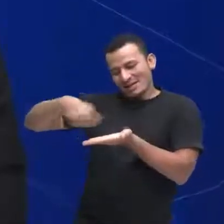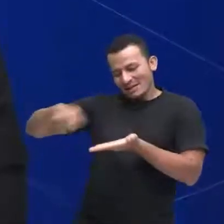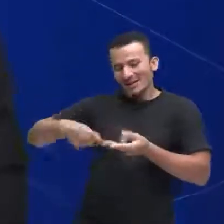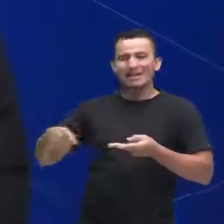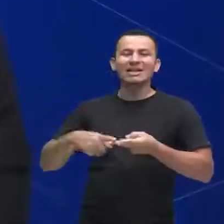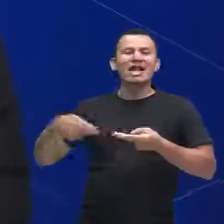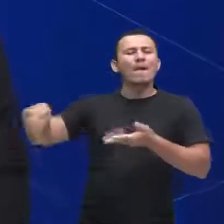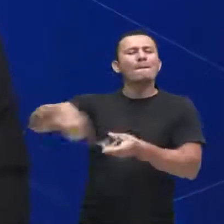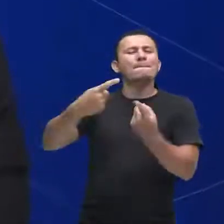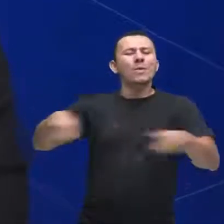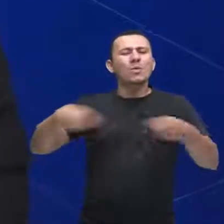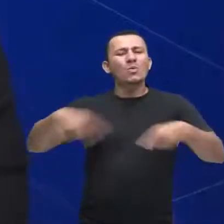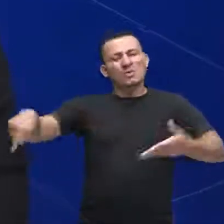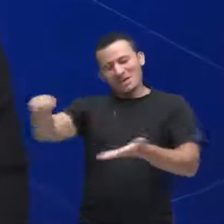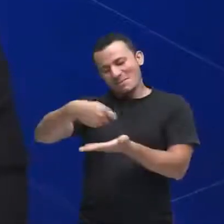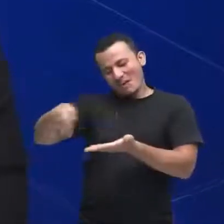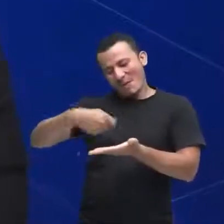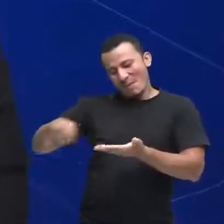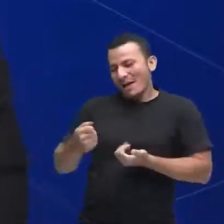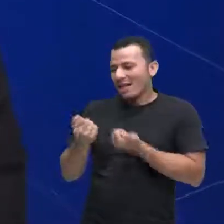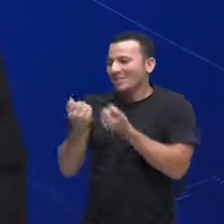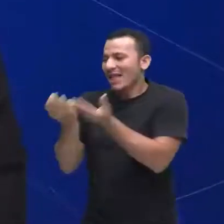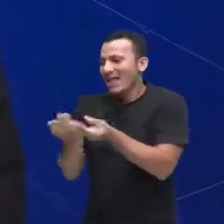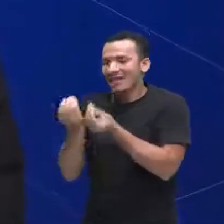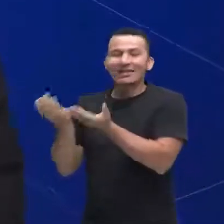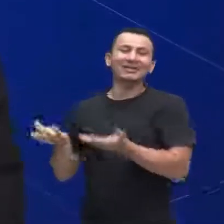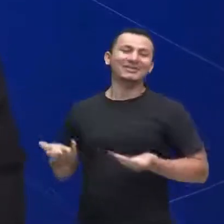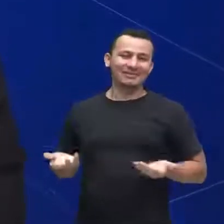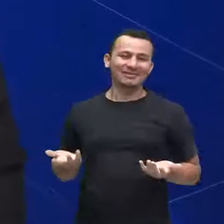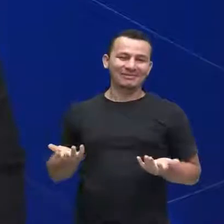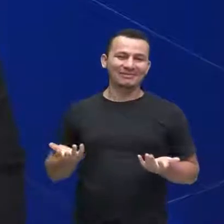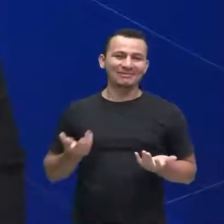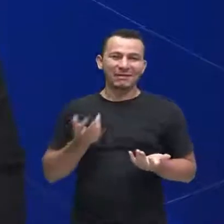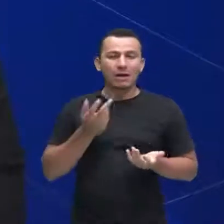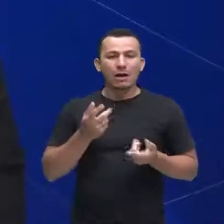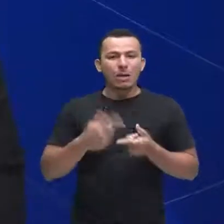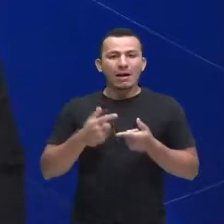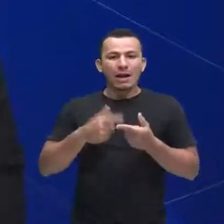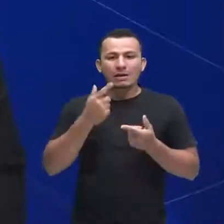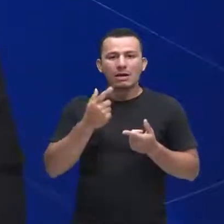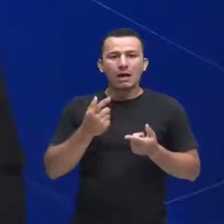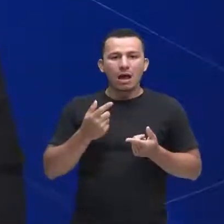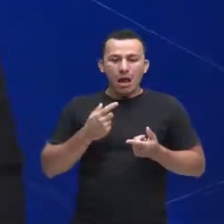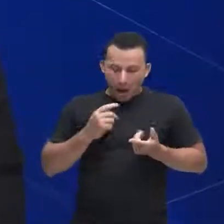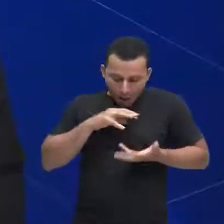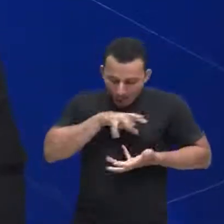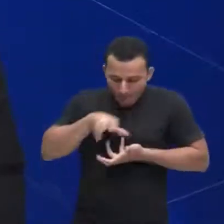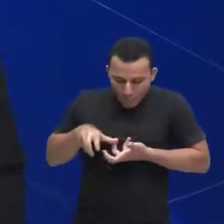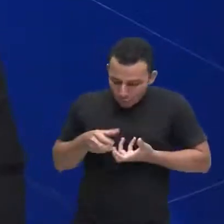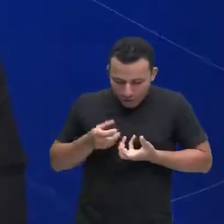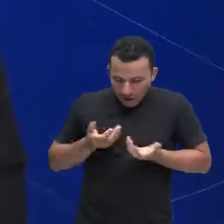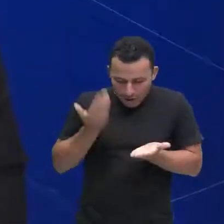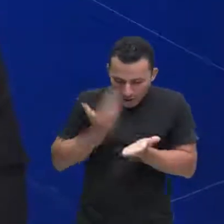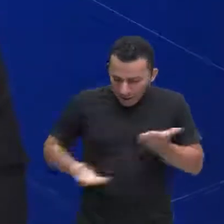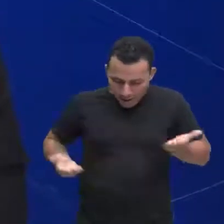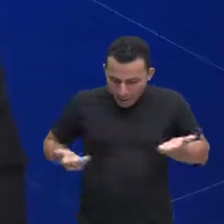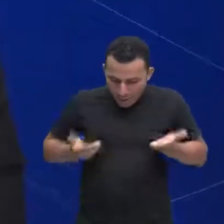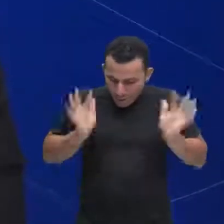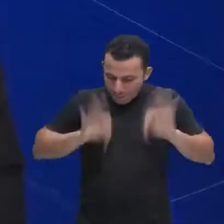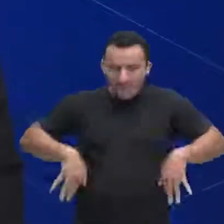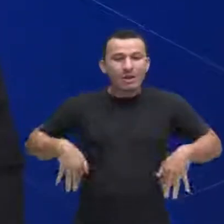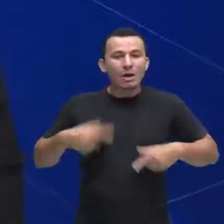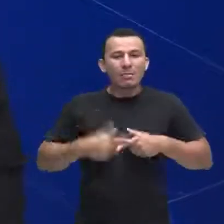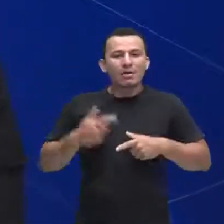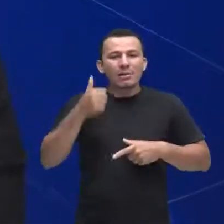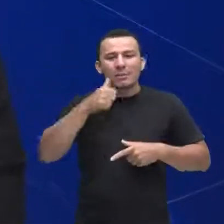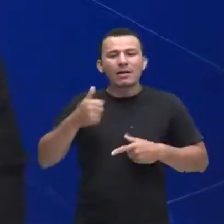funcionamento é funcionamento mais poético e nossa era o fim do mundo porque a pessoa não queria estar comigo hoje a gente entende que isso